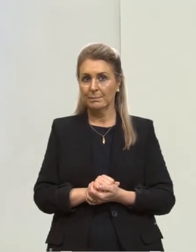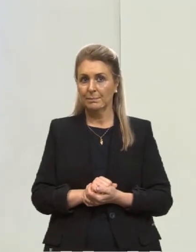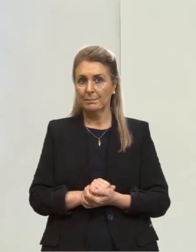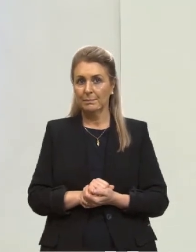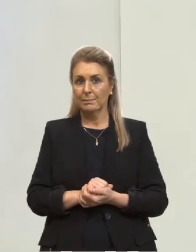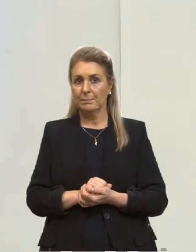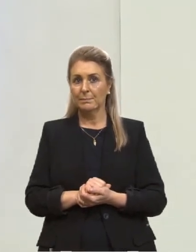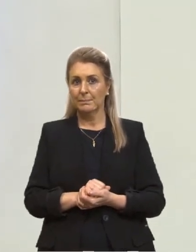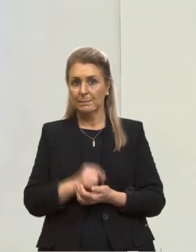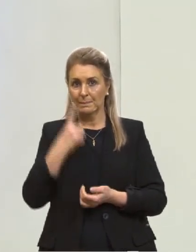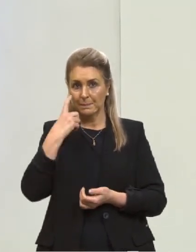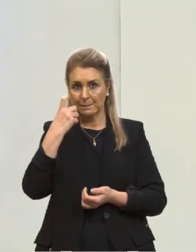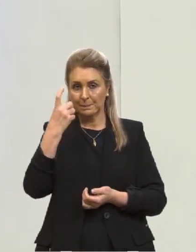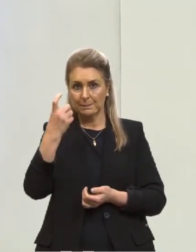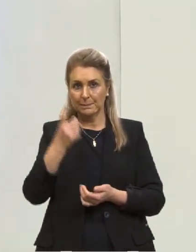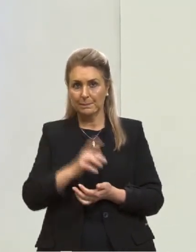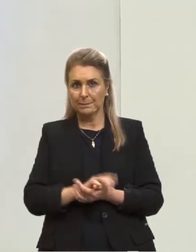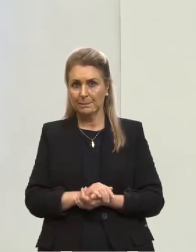Interessante.